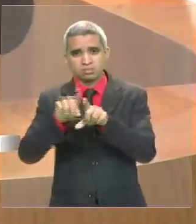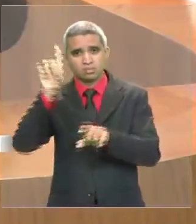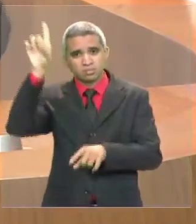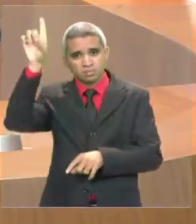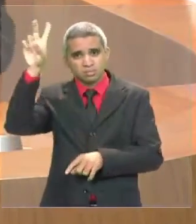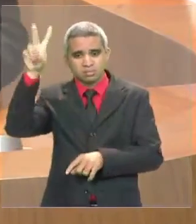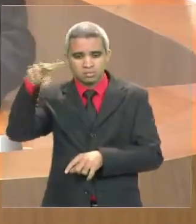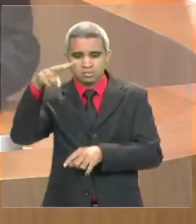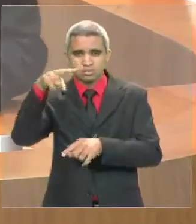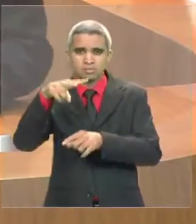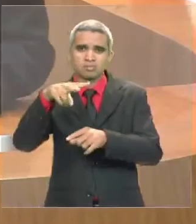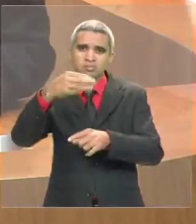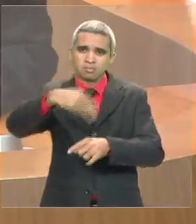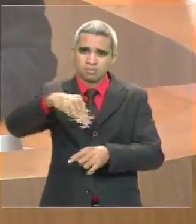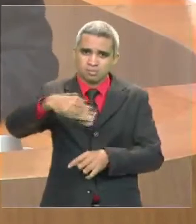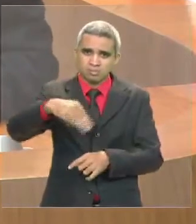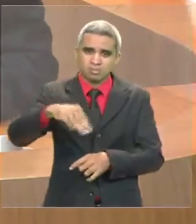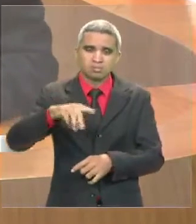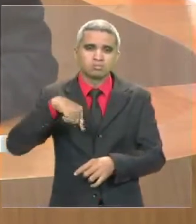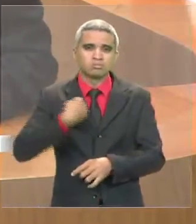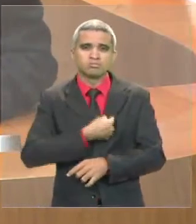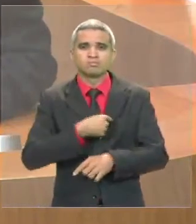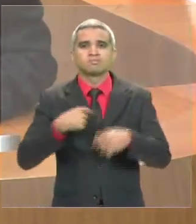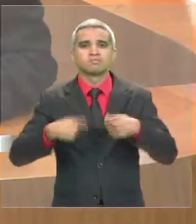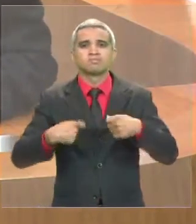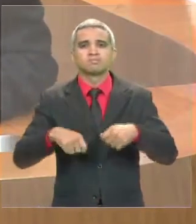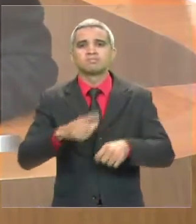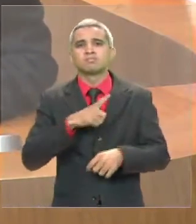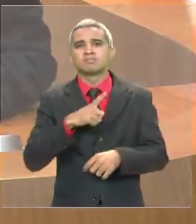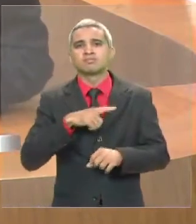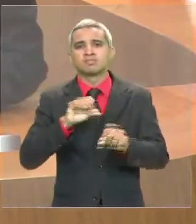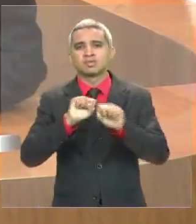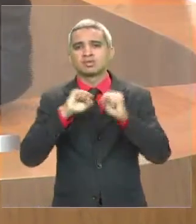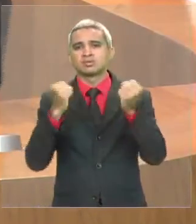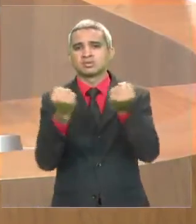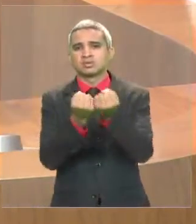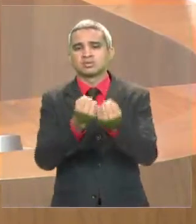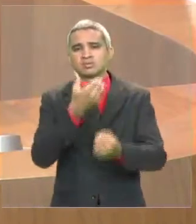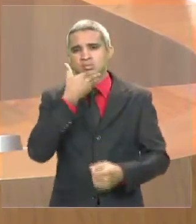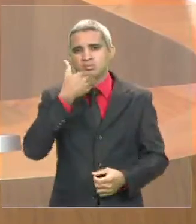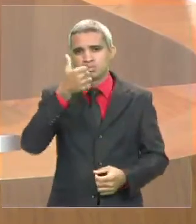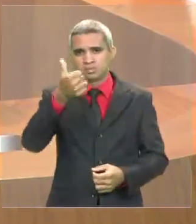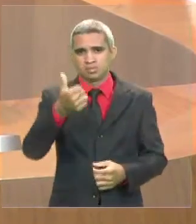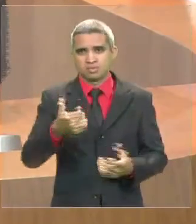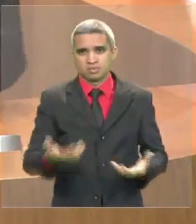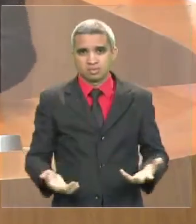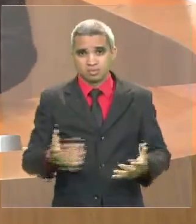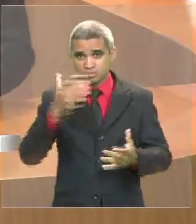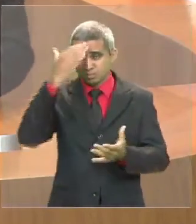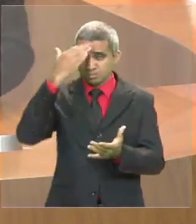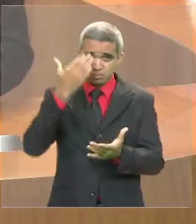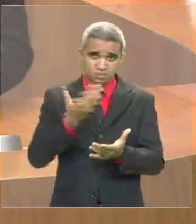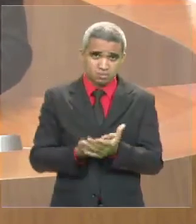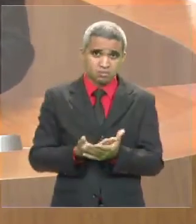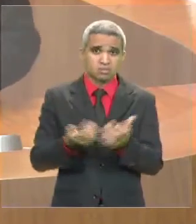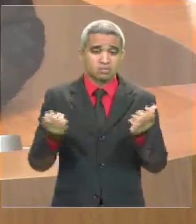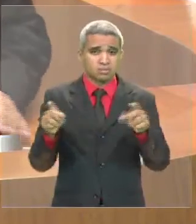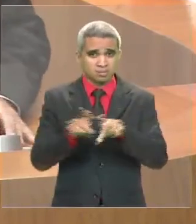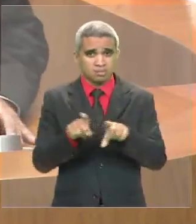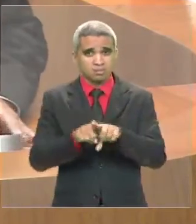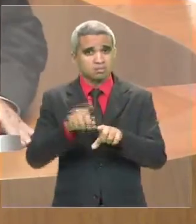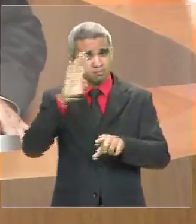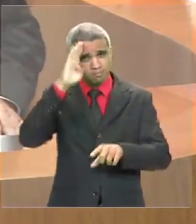São Luís, para que possamos ter uma sociedade muito melhor do que nós temos. E eu creio que através da educação